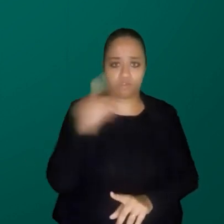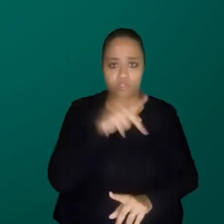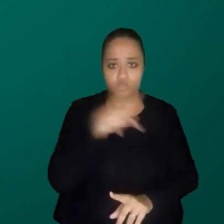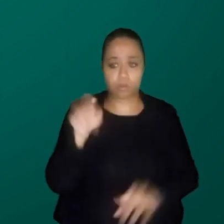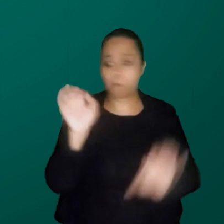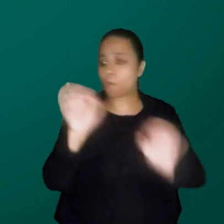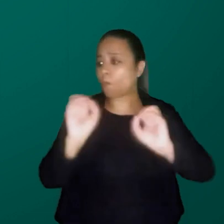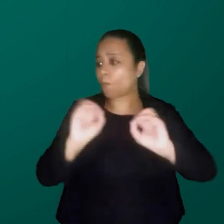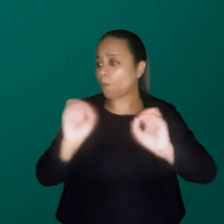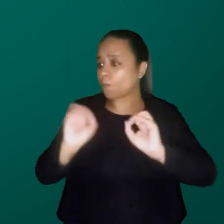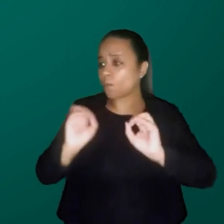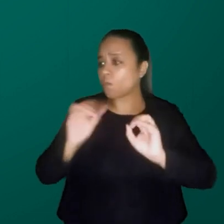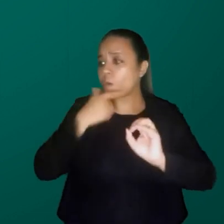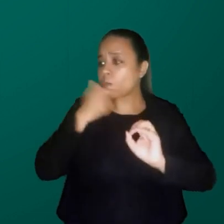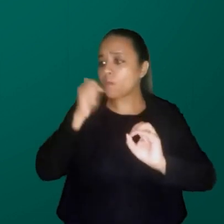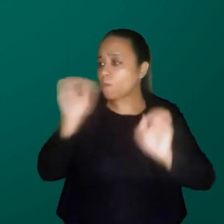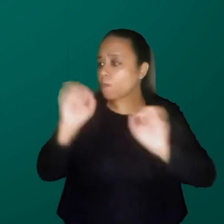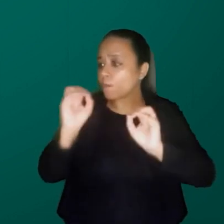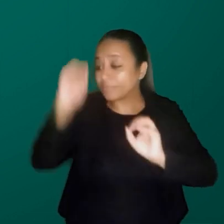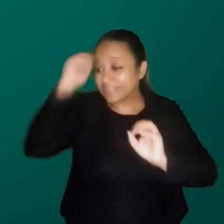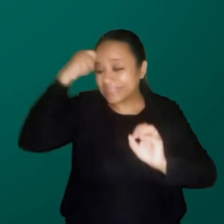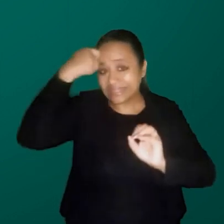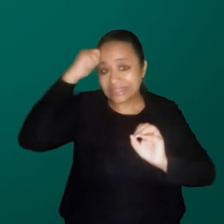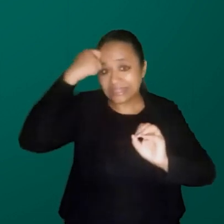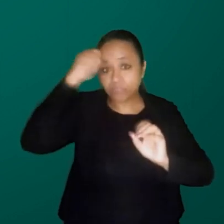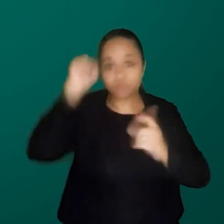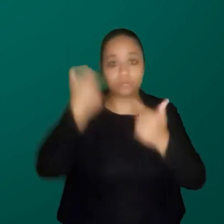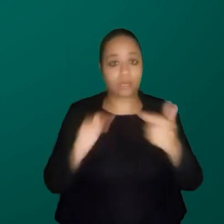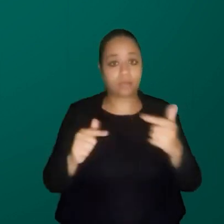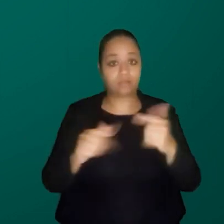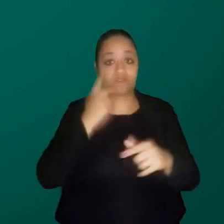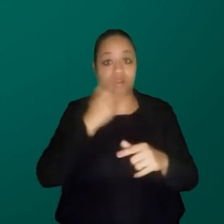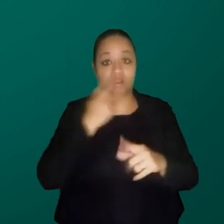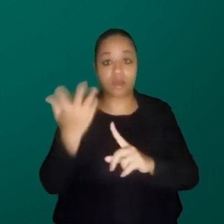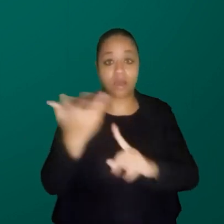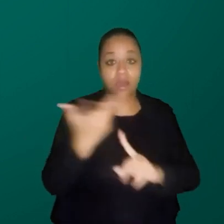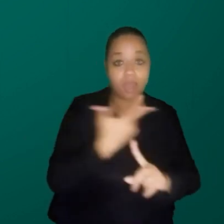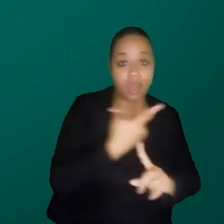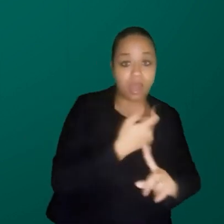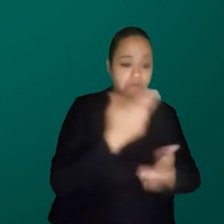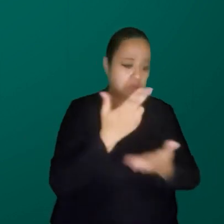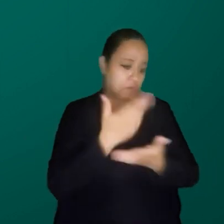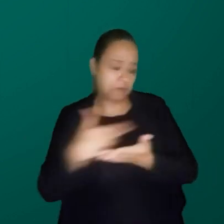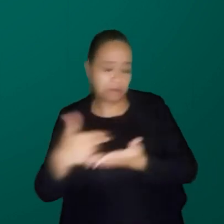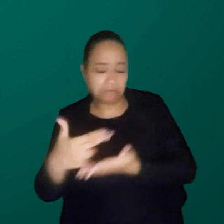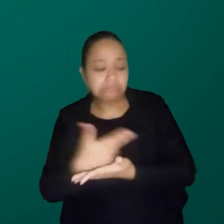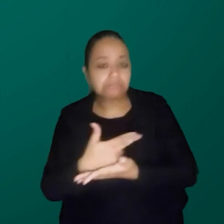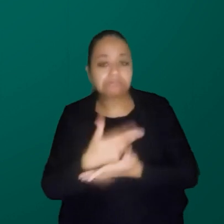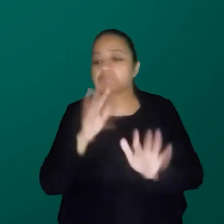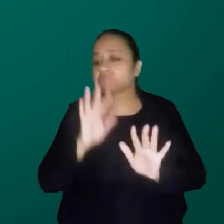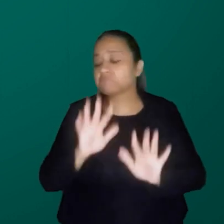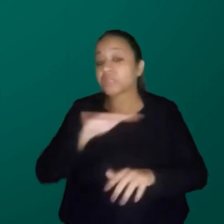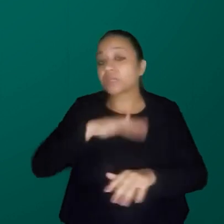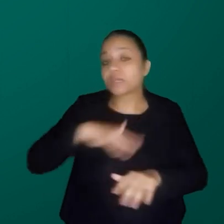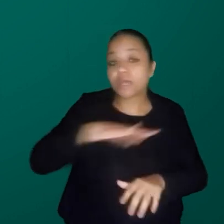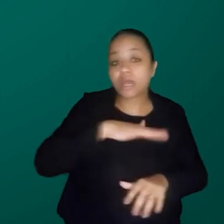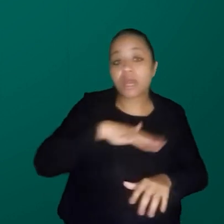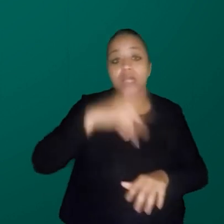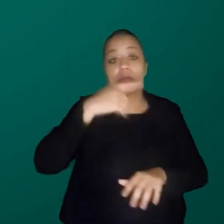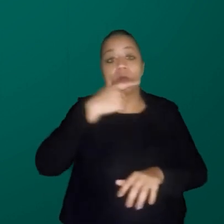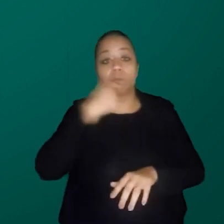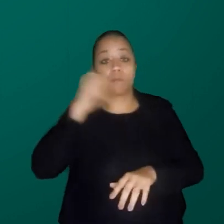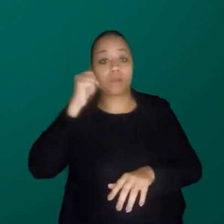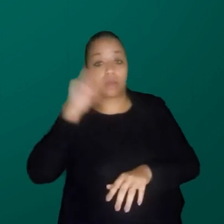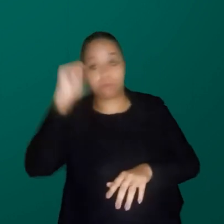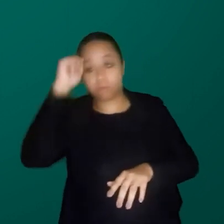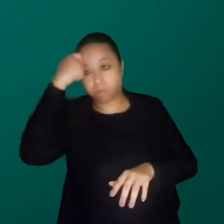negra, não tem nenhum homem negro, nenhuma mulher negra. Então, gente está falando de artes, uma área em que negros e negras